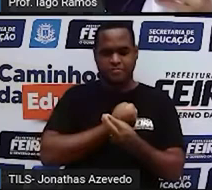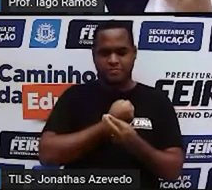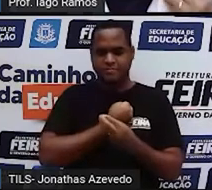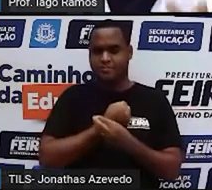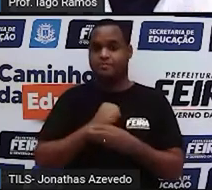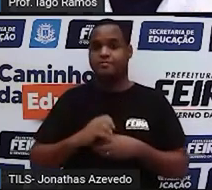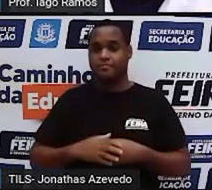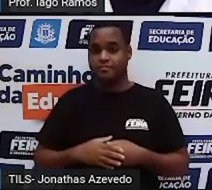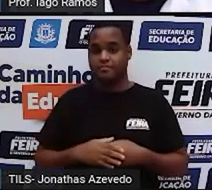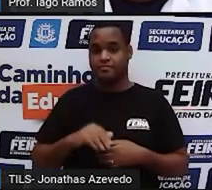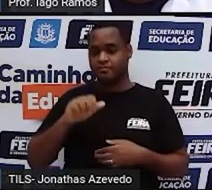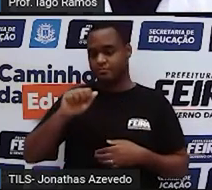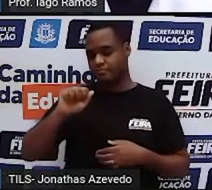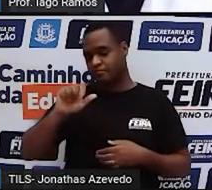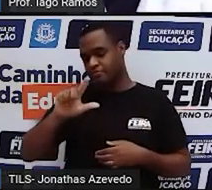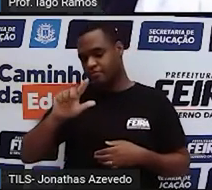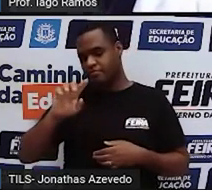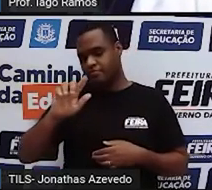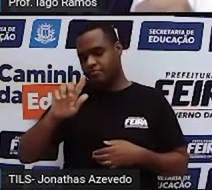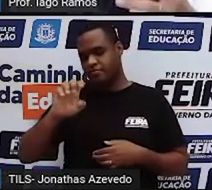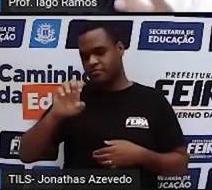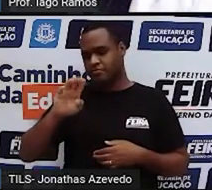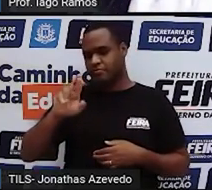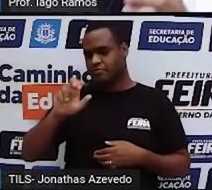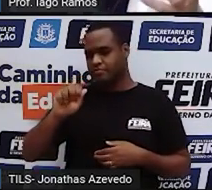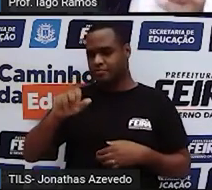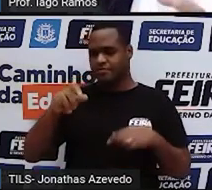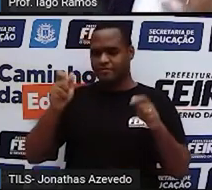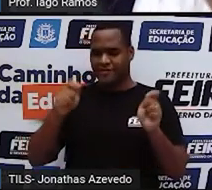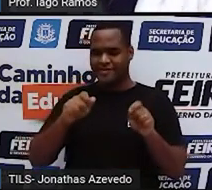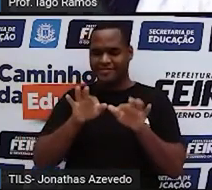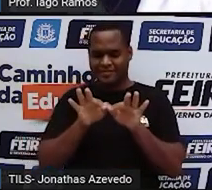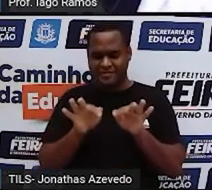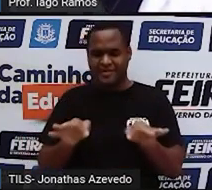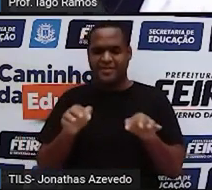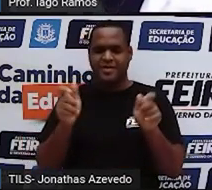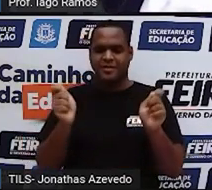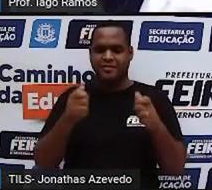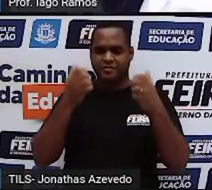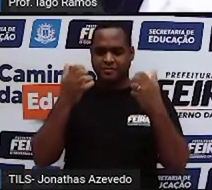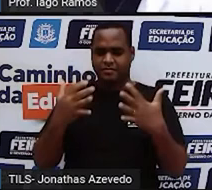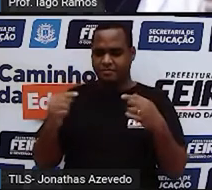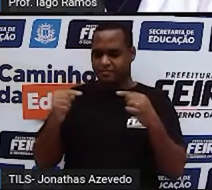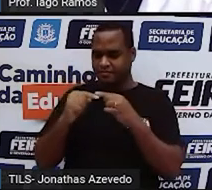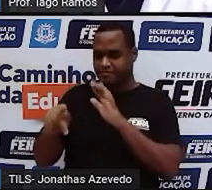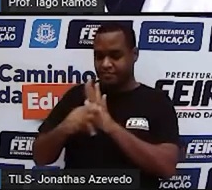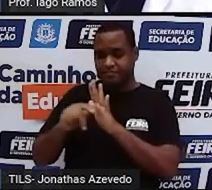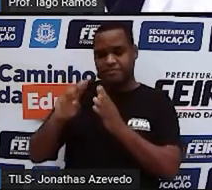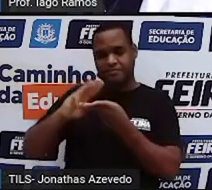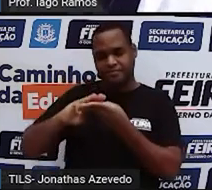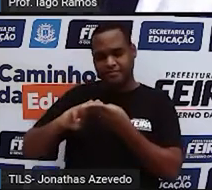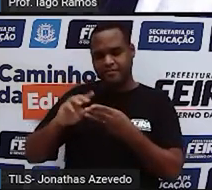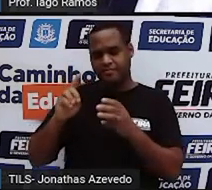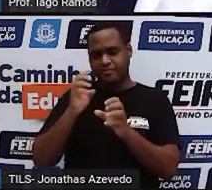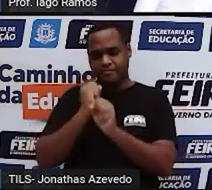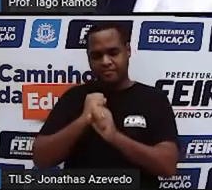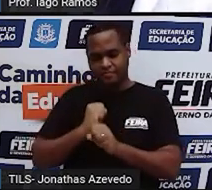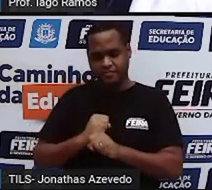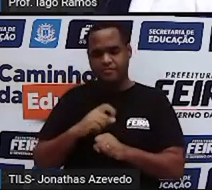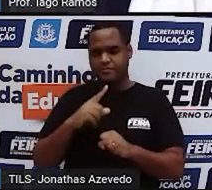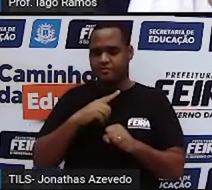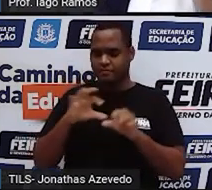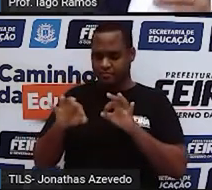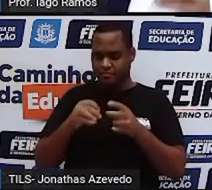a forma mais simples de entender, é sendo a parte da matemática que para fazer cálculos